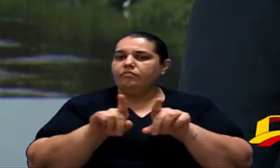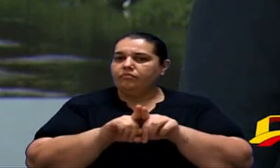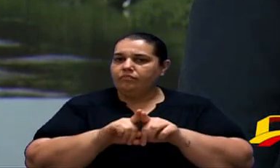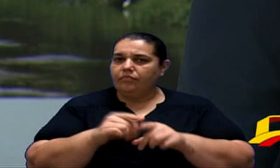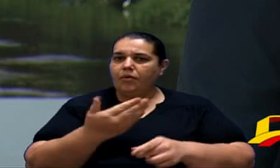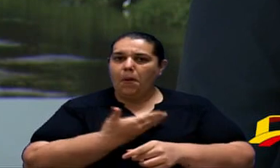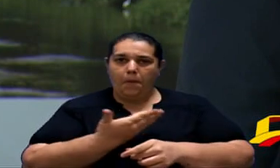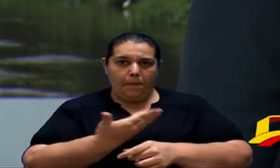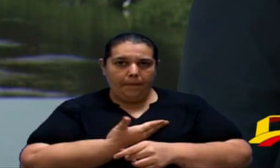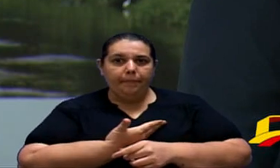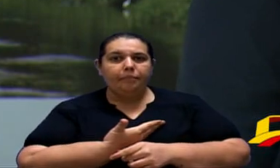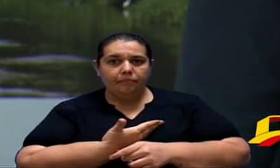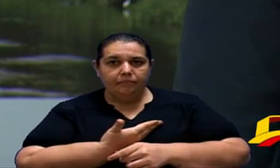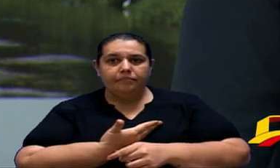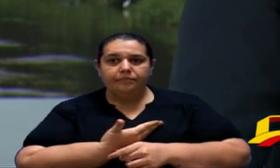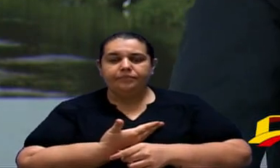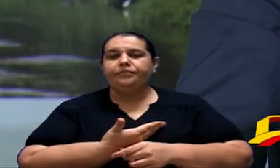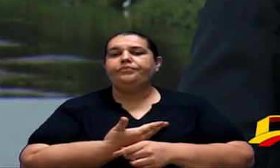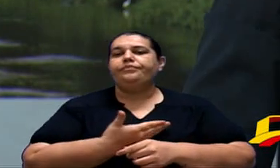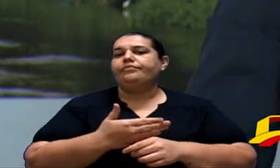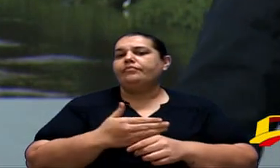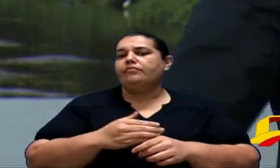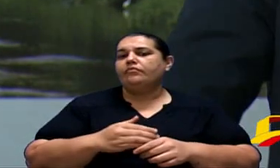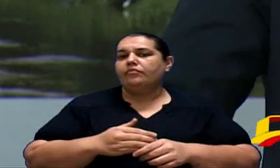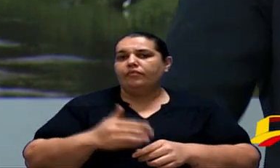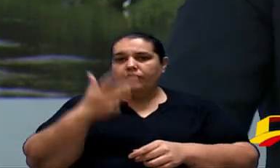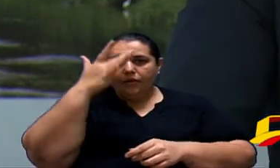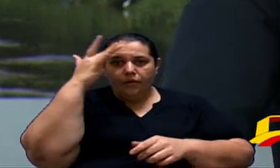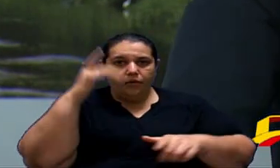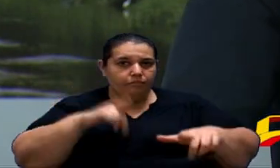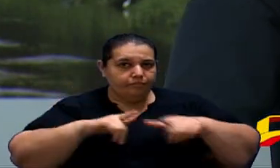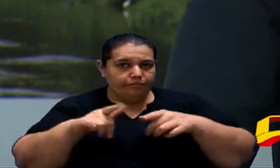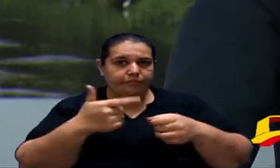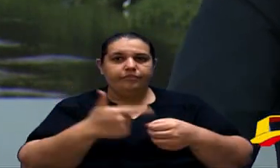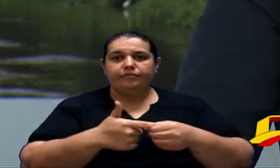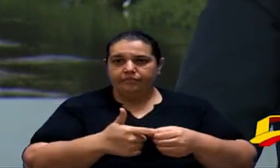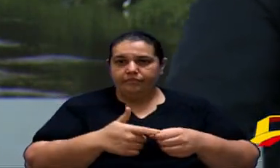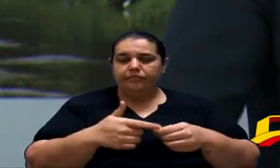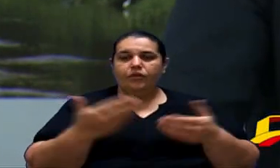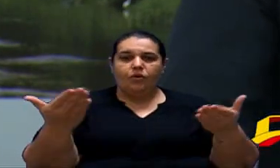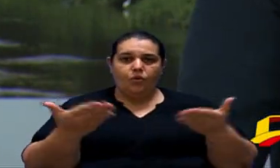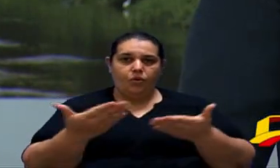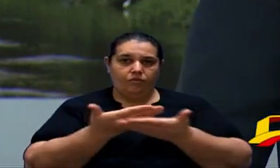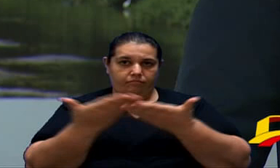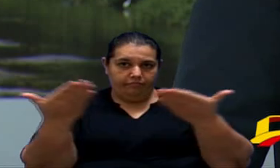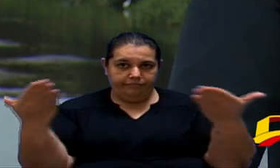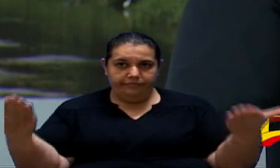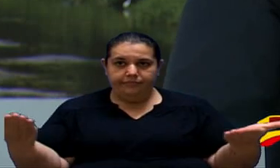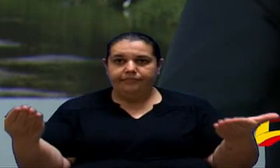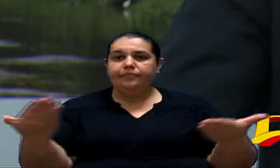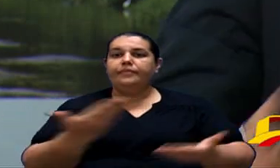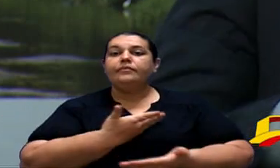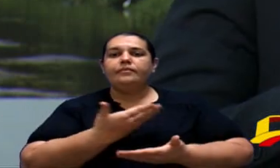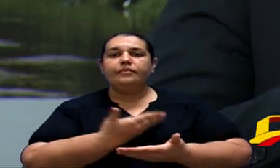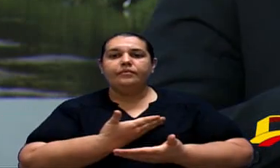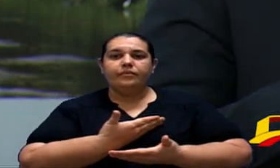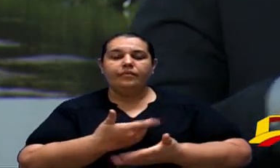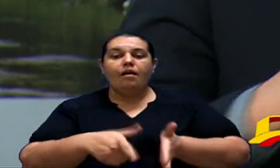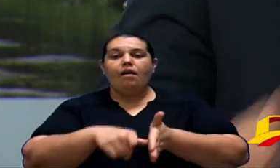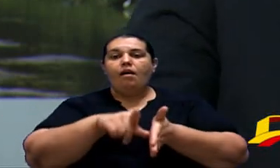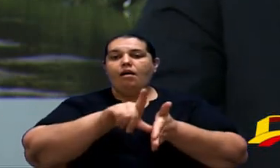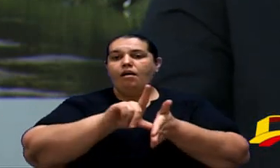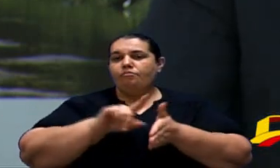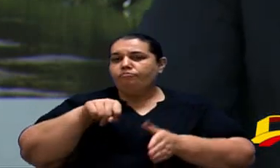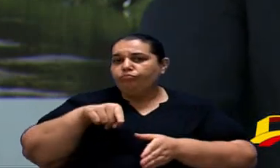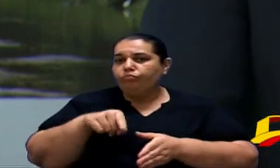companheiros da categoria que estão todos aqui presentes. Caros colegas, antes de nos